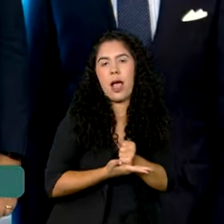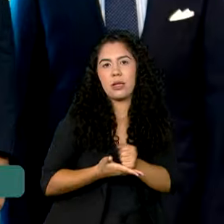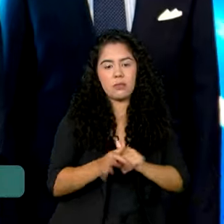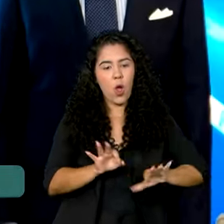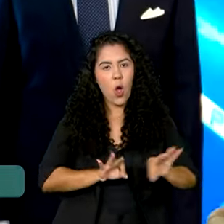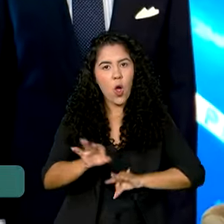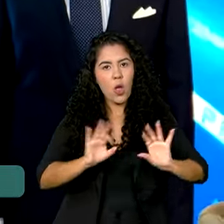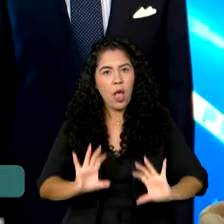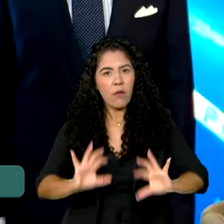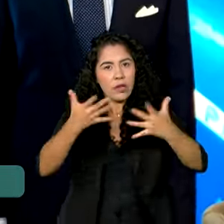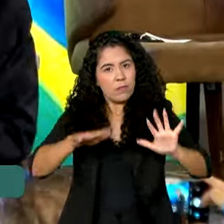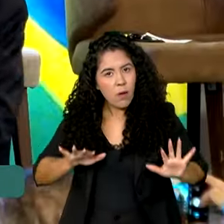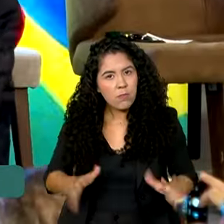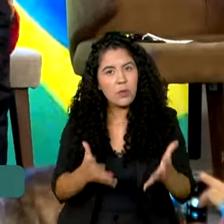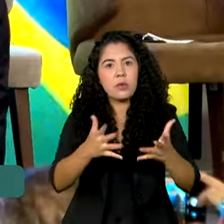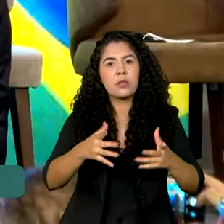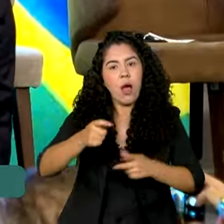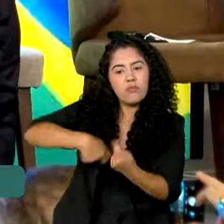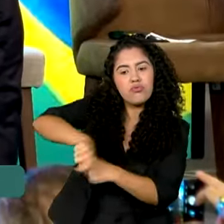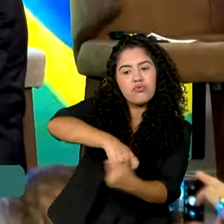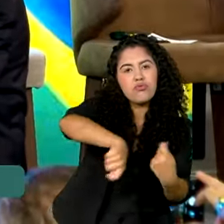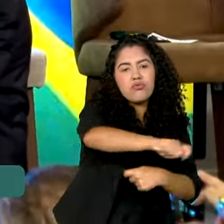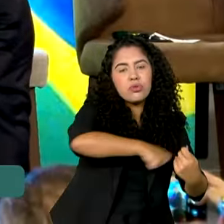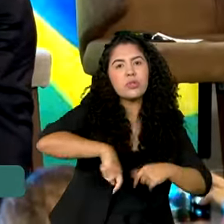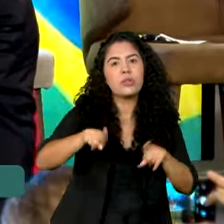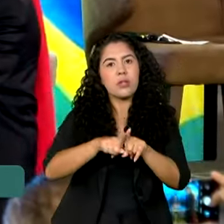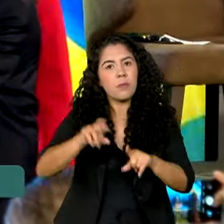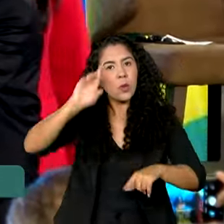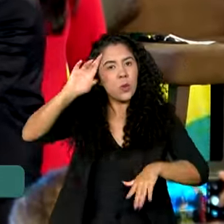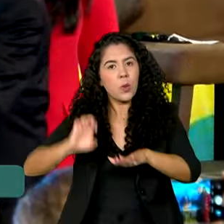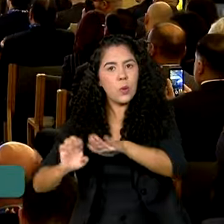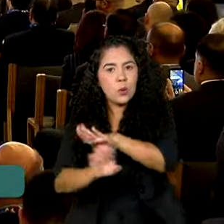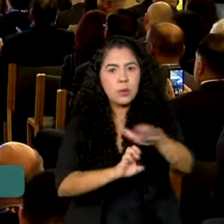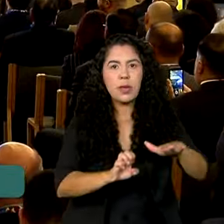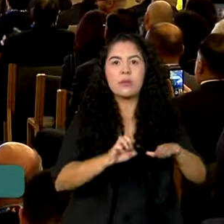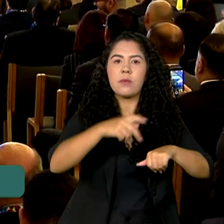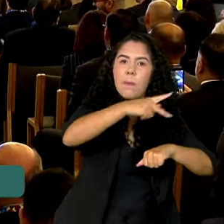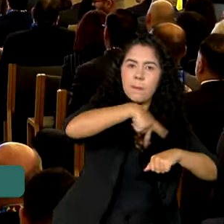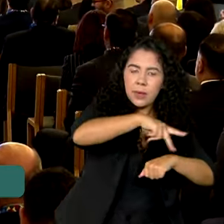eventos de promoção comercial e missões empresariais entre os dois países.